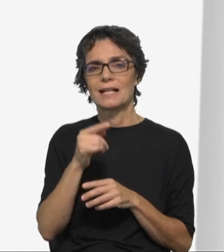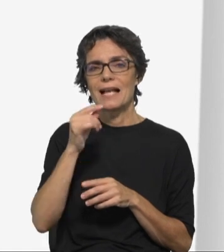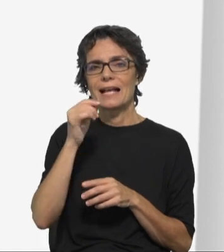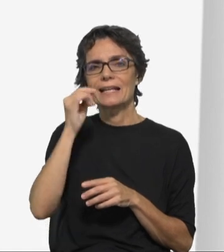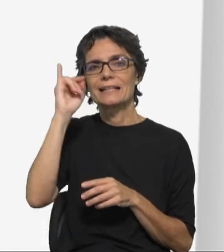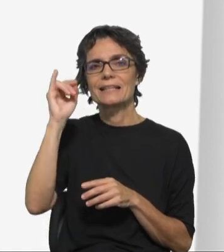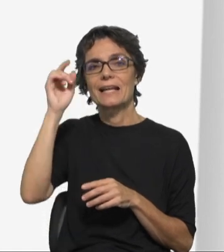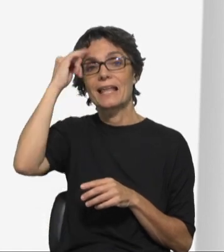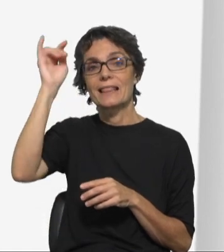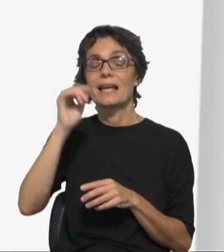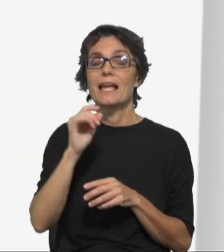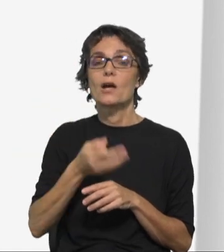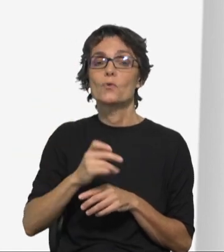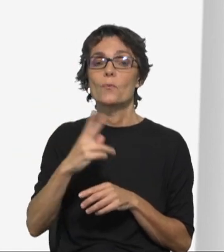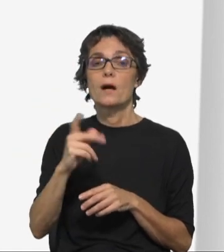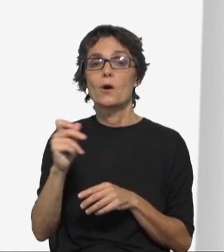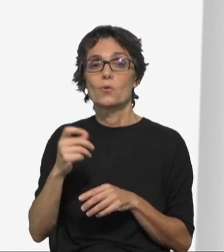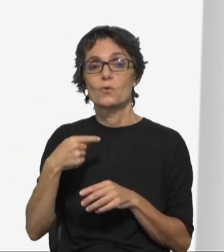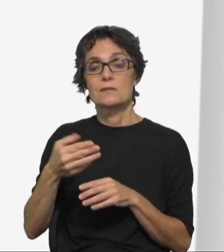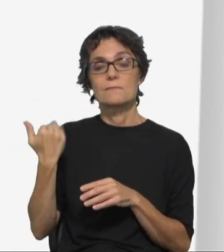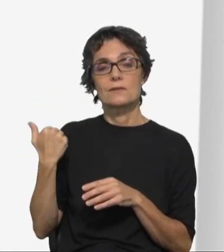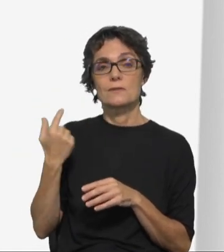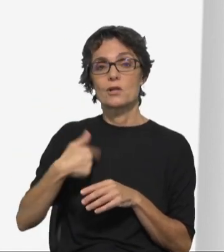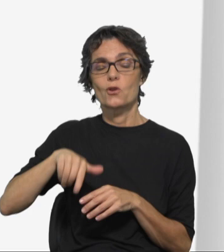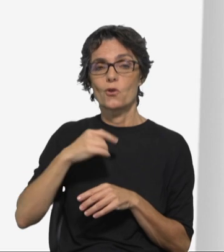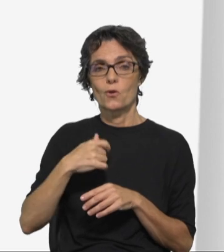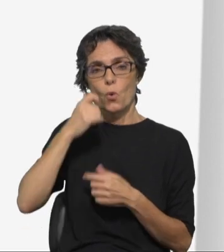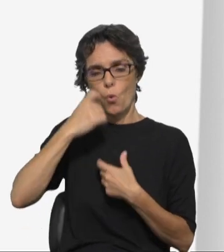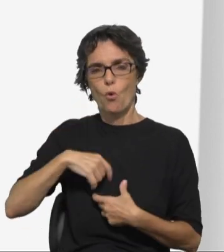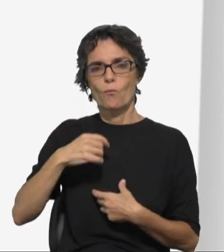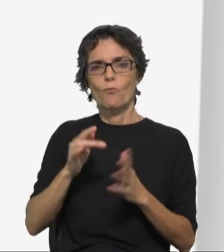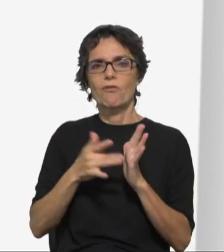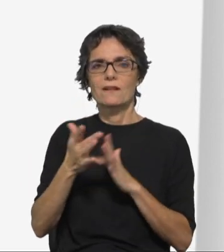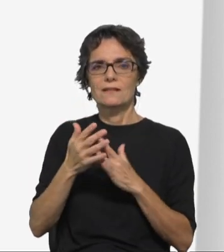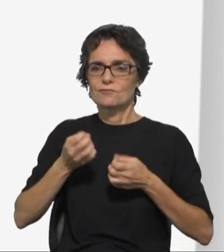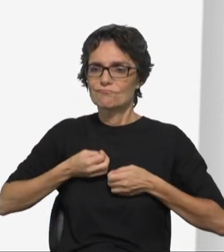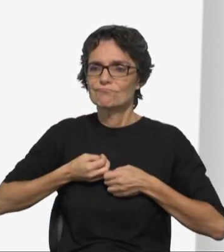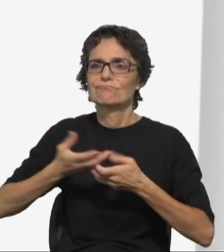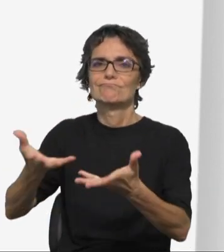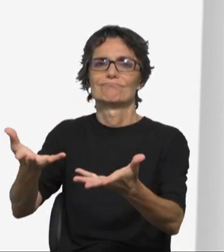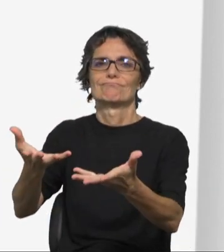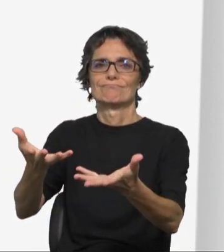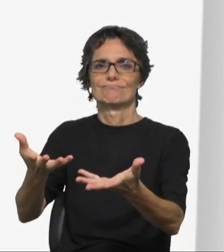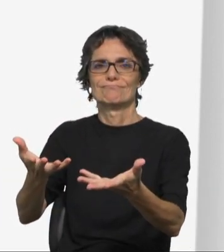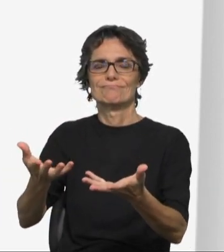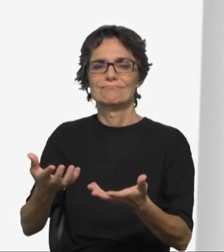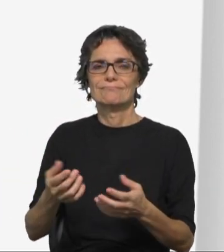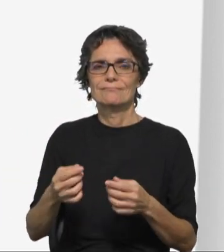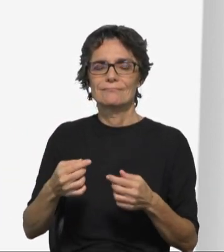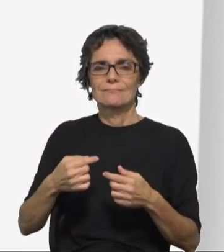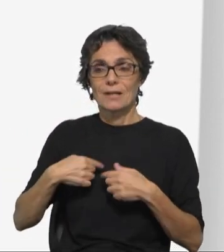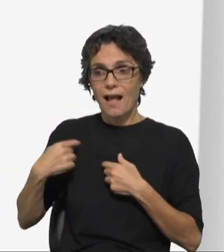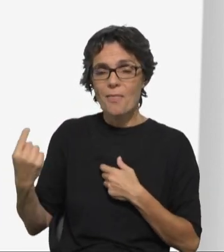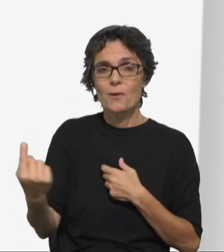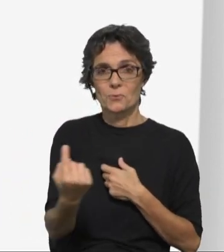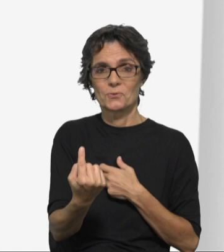deixou na semana passada, ser uma hóstia viva, uma oferecer por amor a Deus e aos outros, não é? E esta